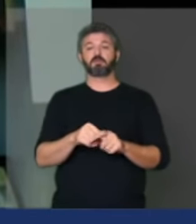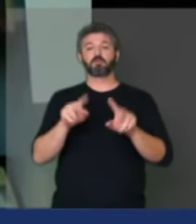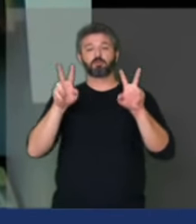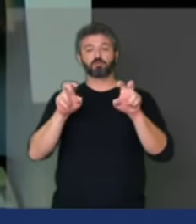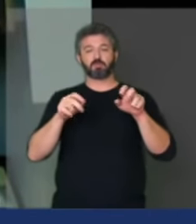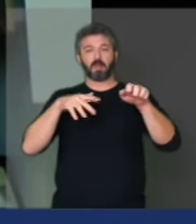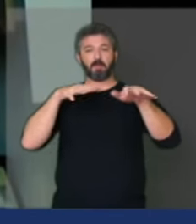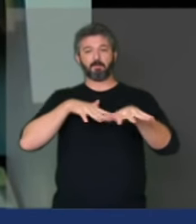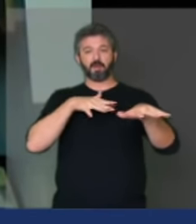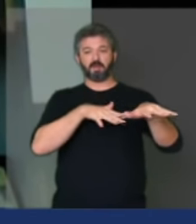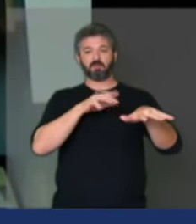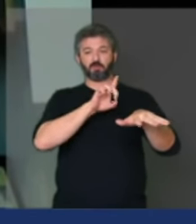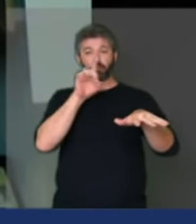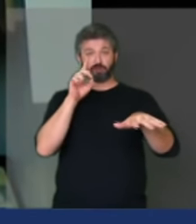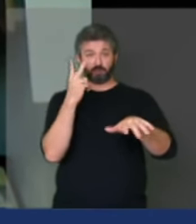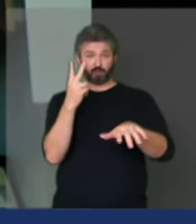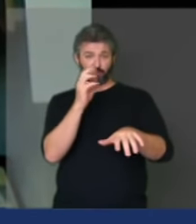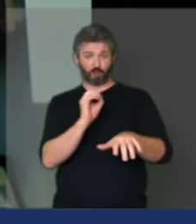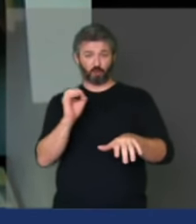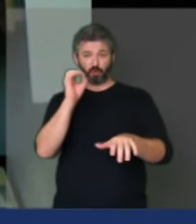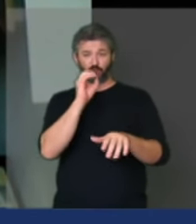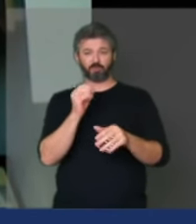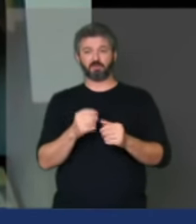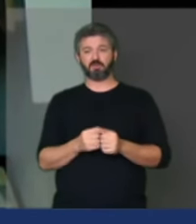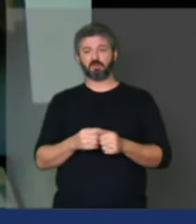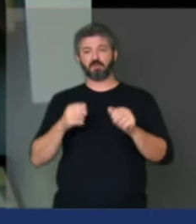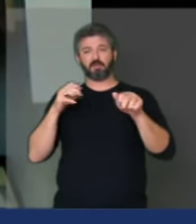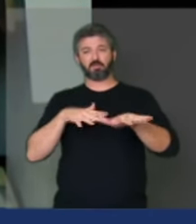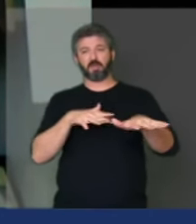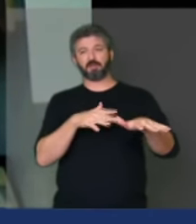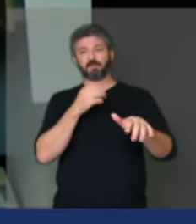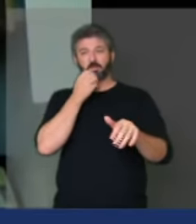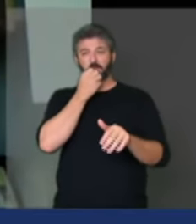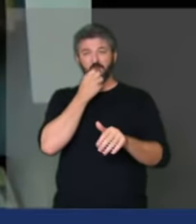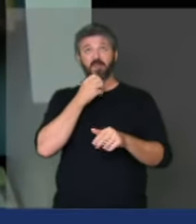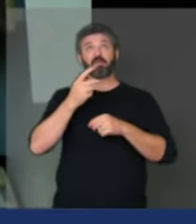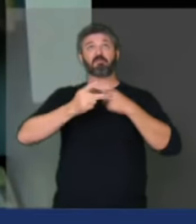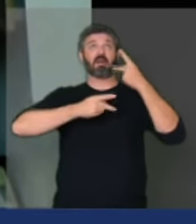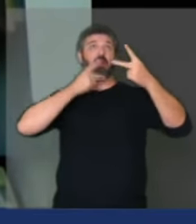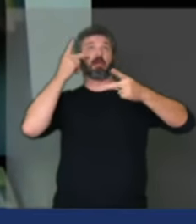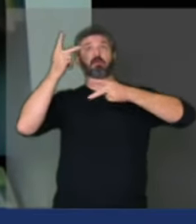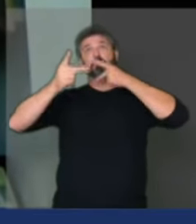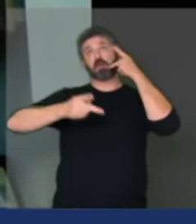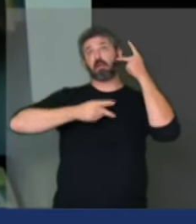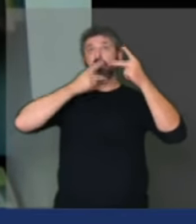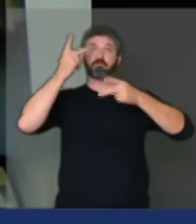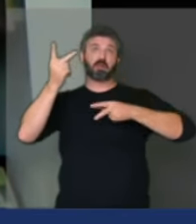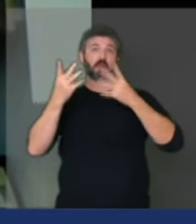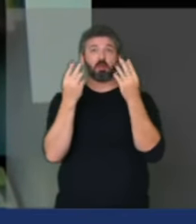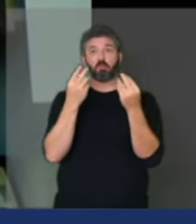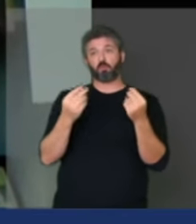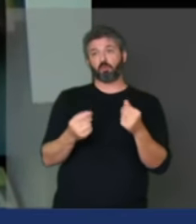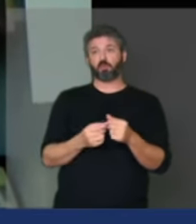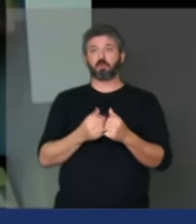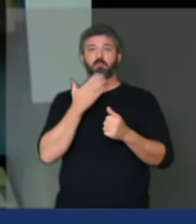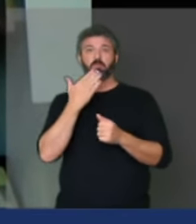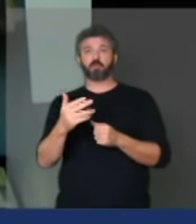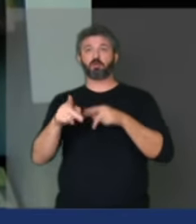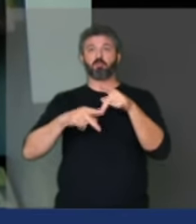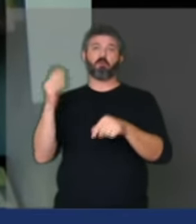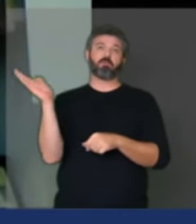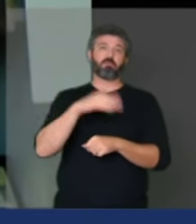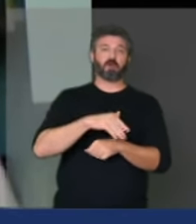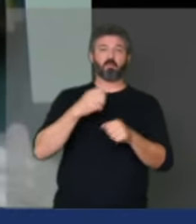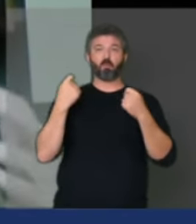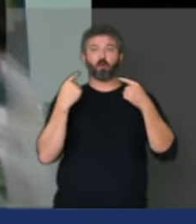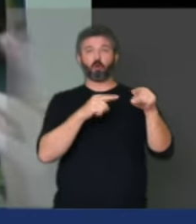manifestações do dia 2 é uma manifestação que foi tão comentada aqui no plenário foi pedido para o povo ir para a rua contra